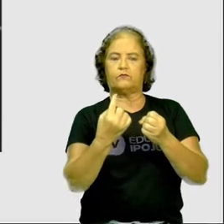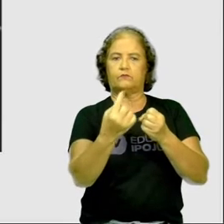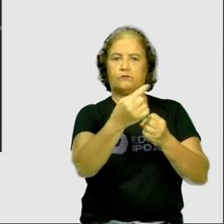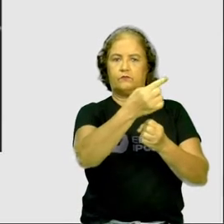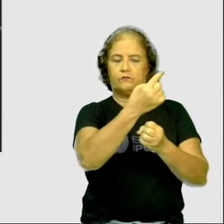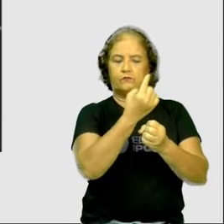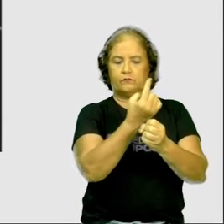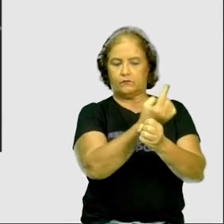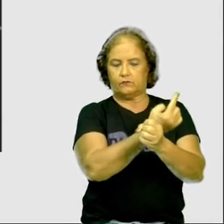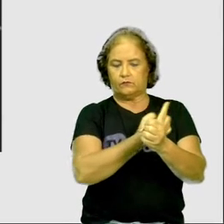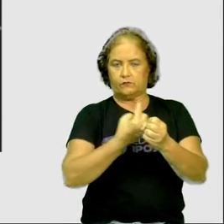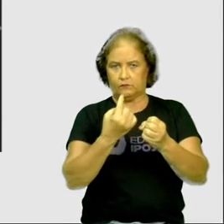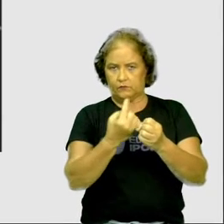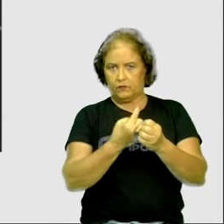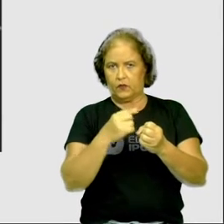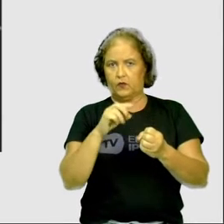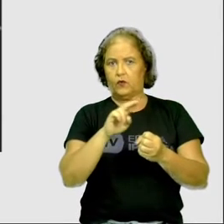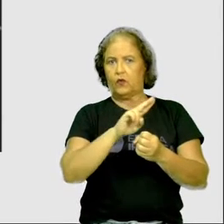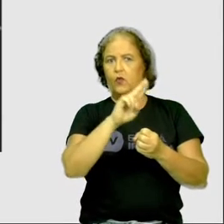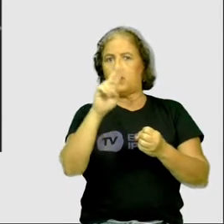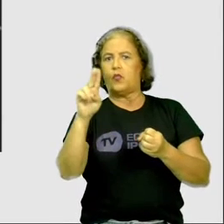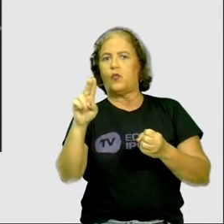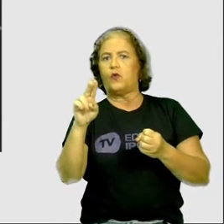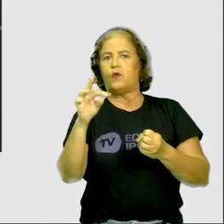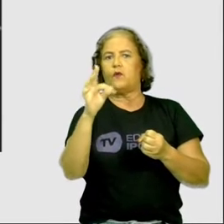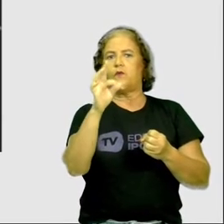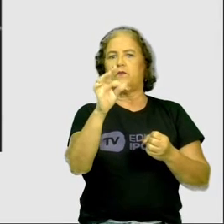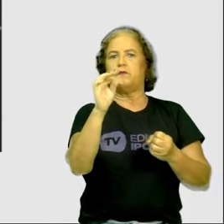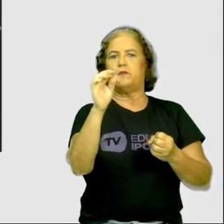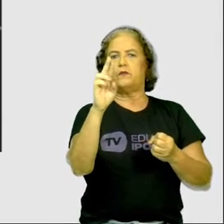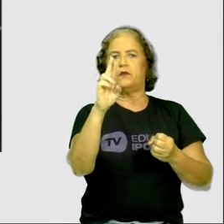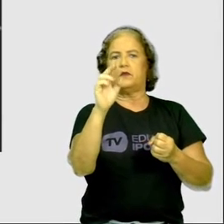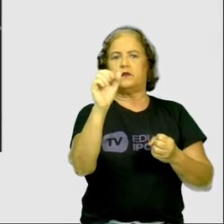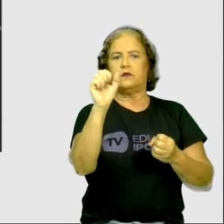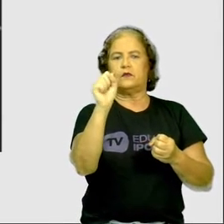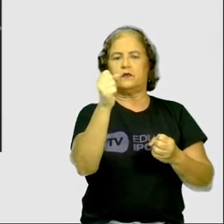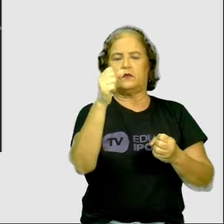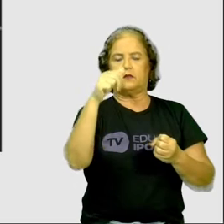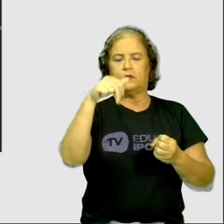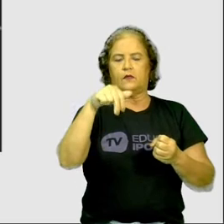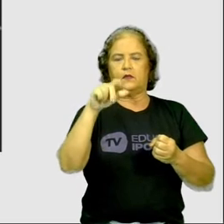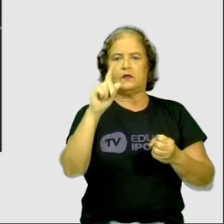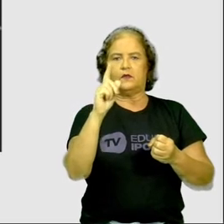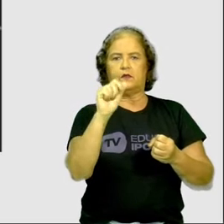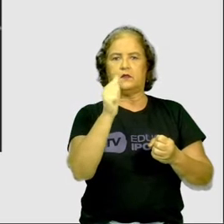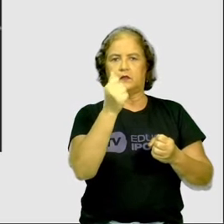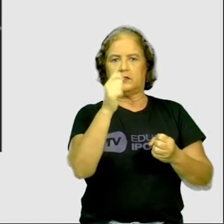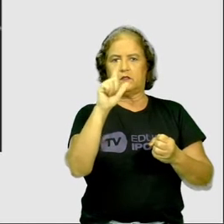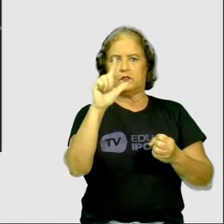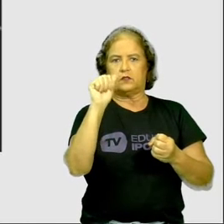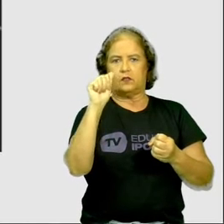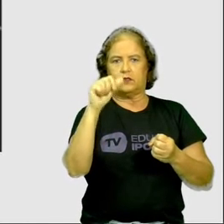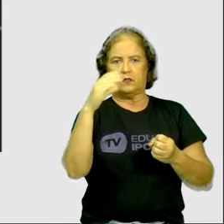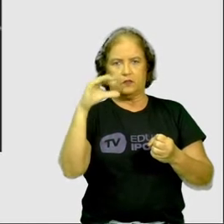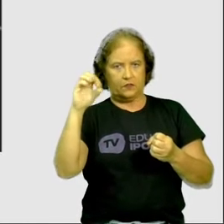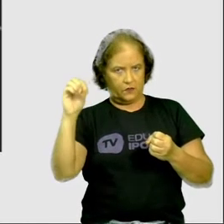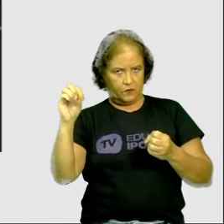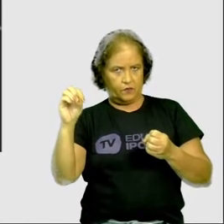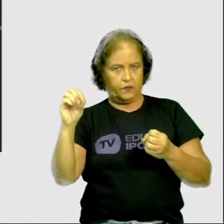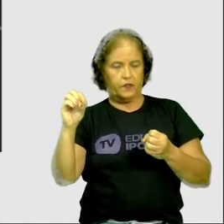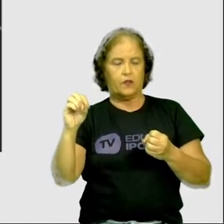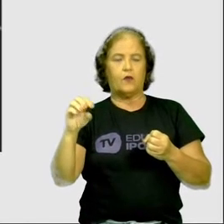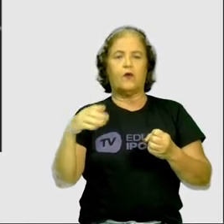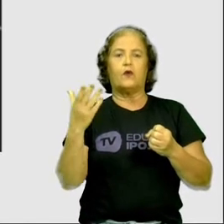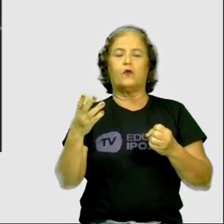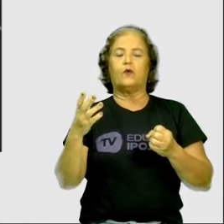nós chamamos de translação, ou seja, o movimento dos planetas ao